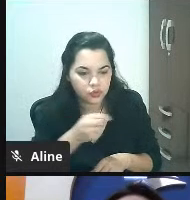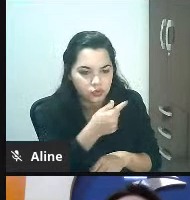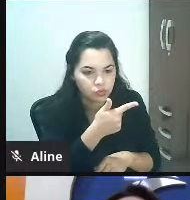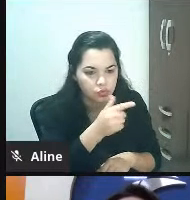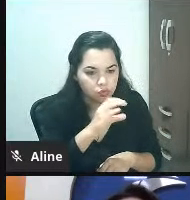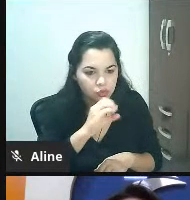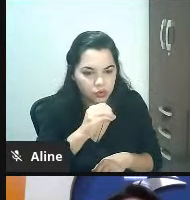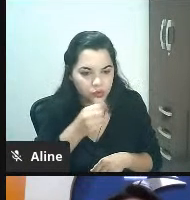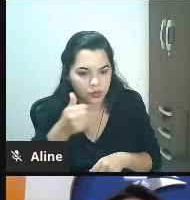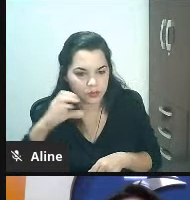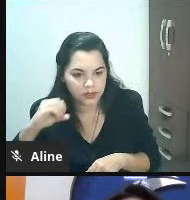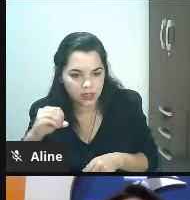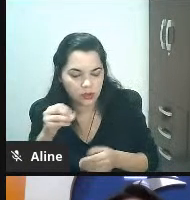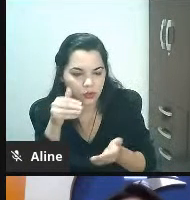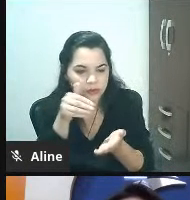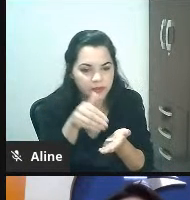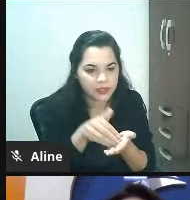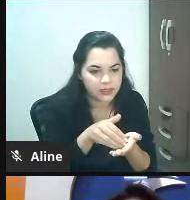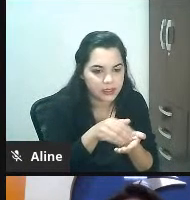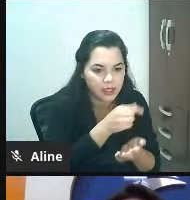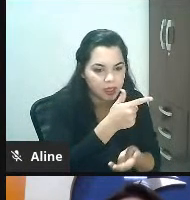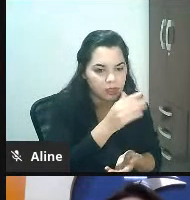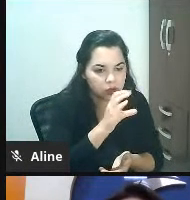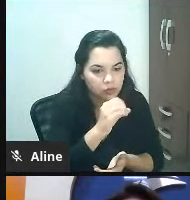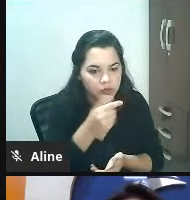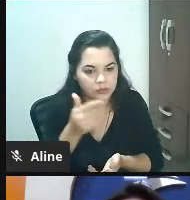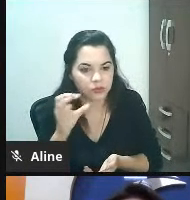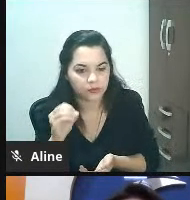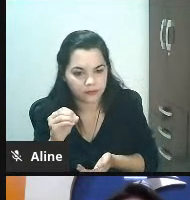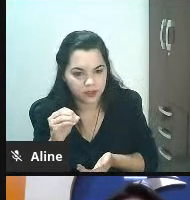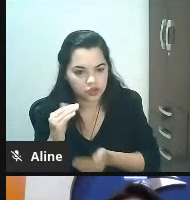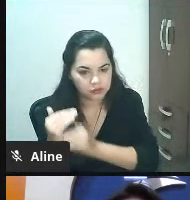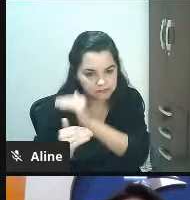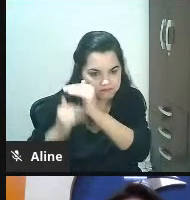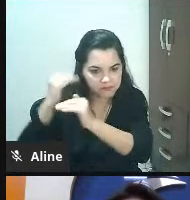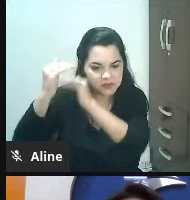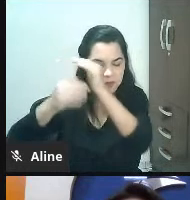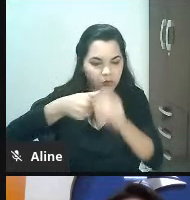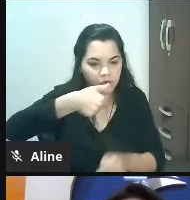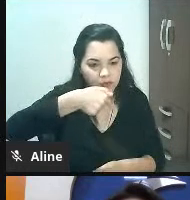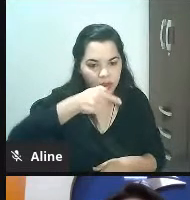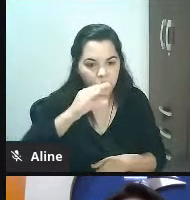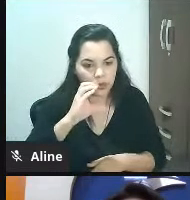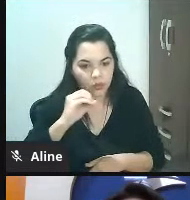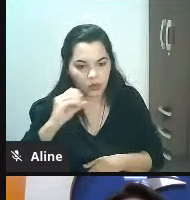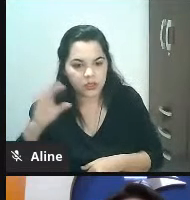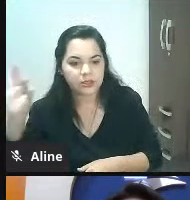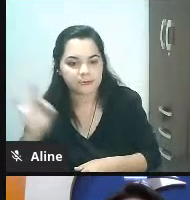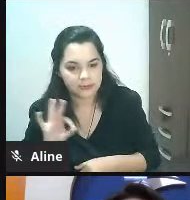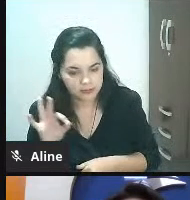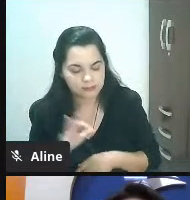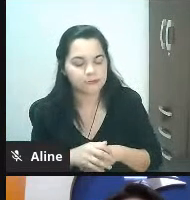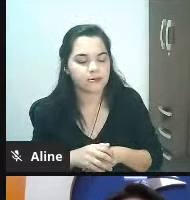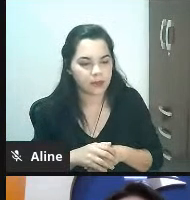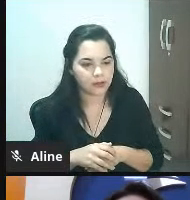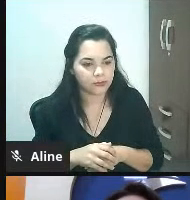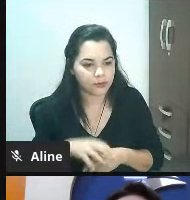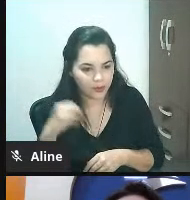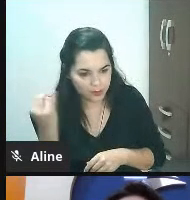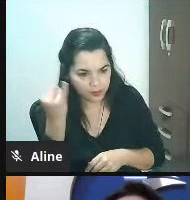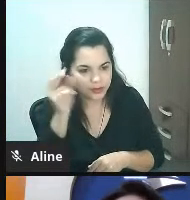700% quer dizer então o mercado está aí as ferramentas estão aí é importante a gente usar